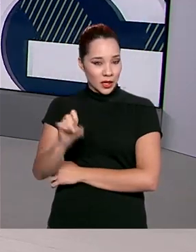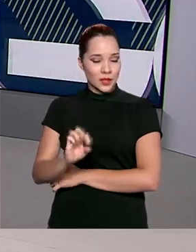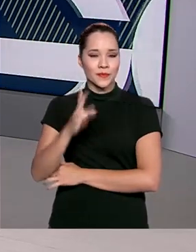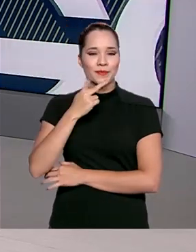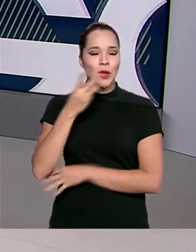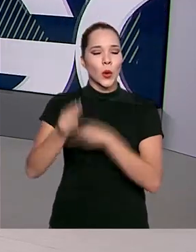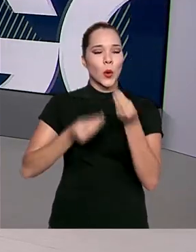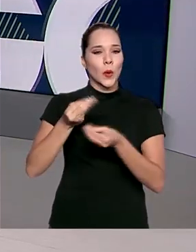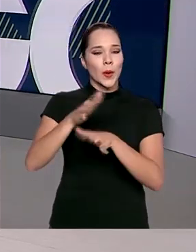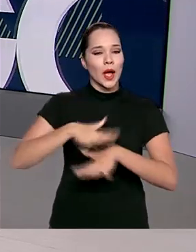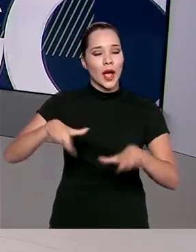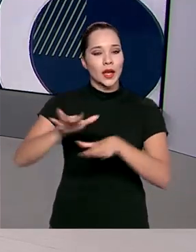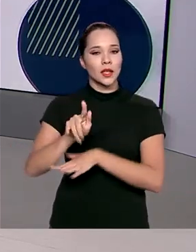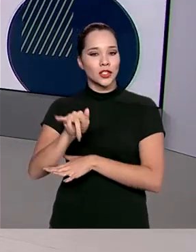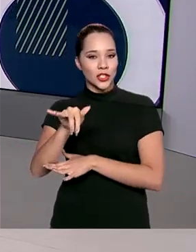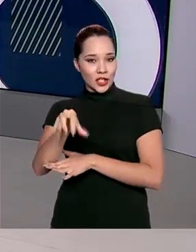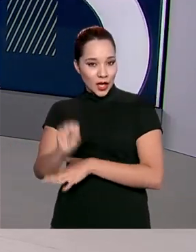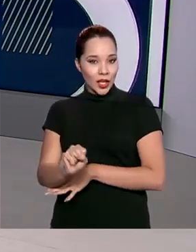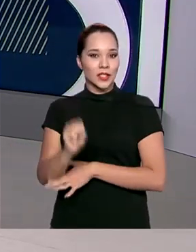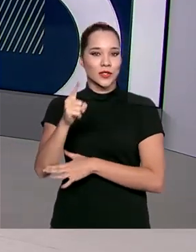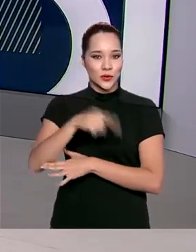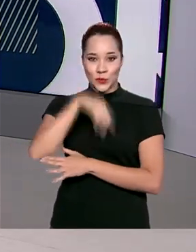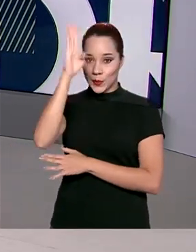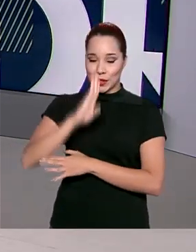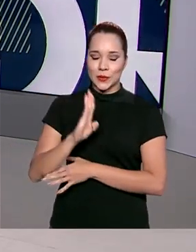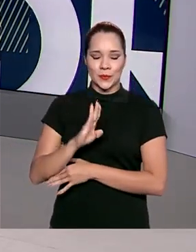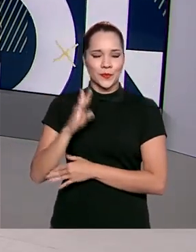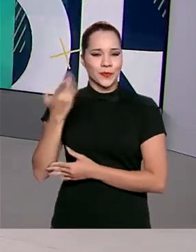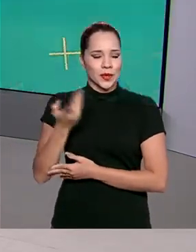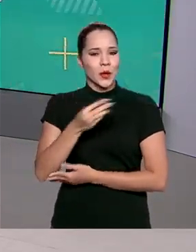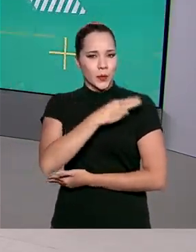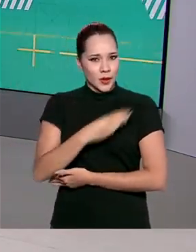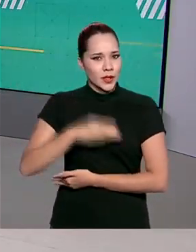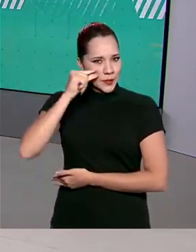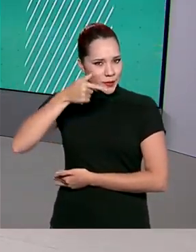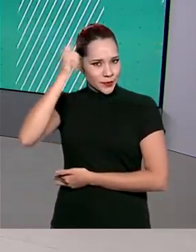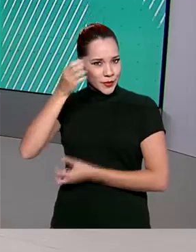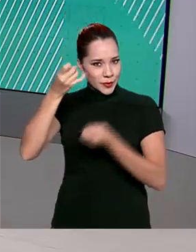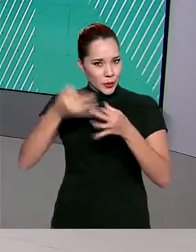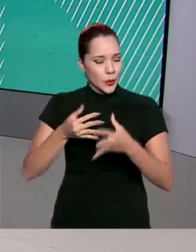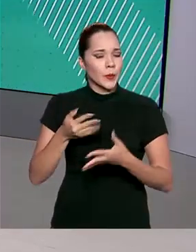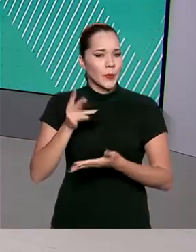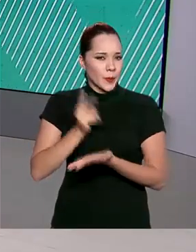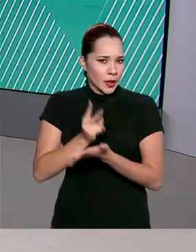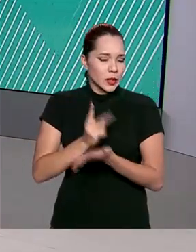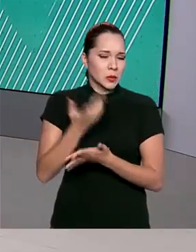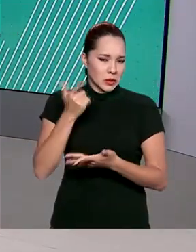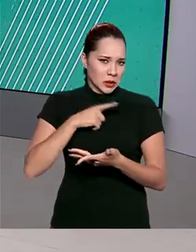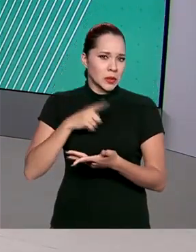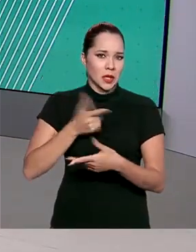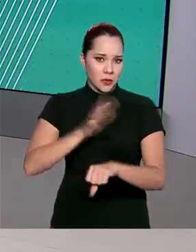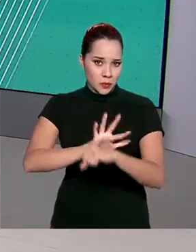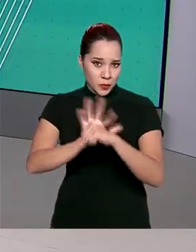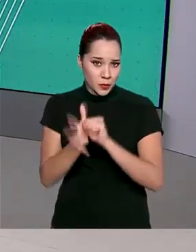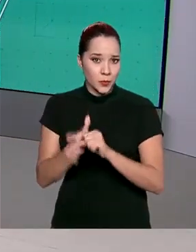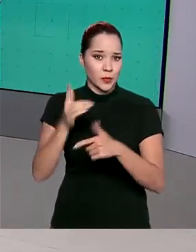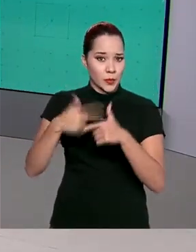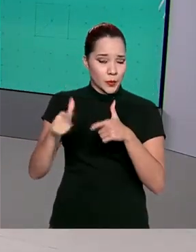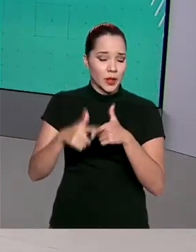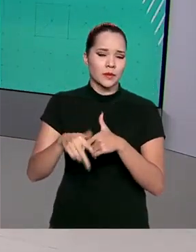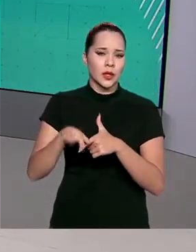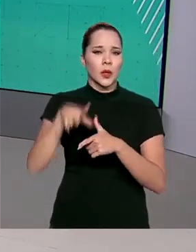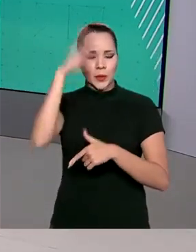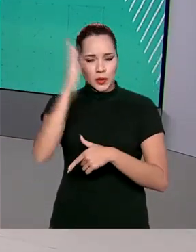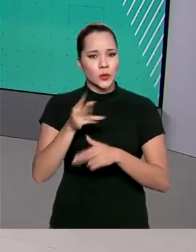o mercado de gás natural no país. Segundo Guedes, mesmo com a crise da pandemia, o Brasil continua preparando as reformas